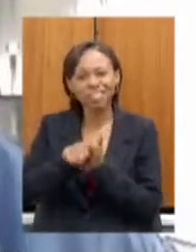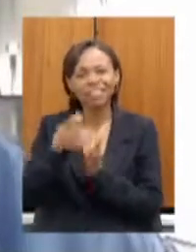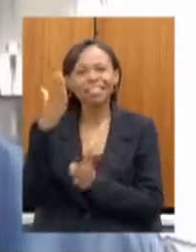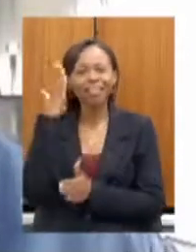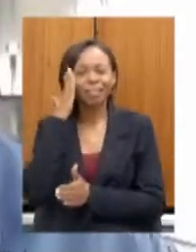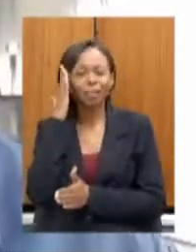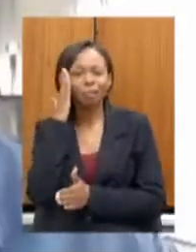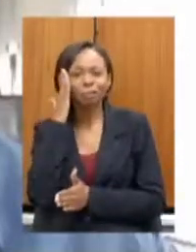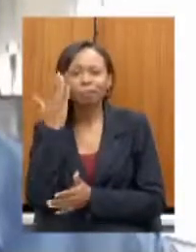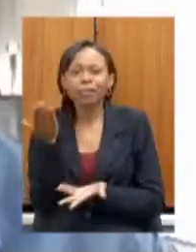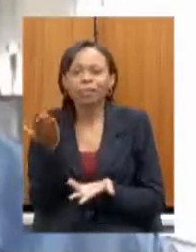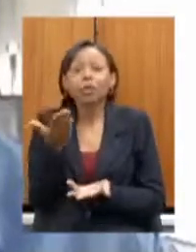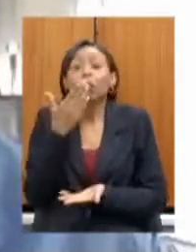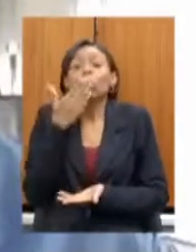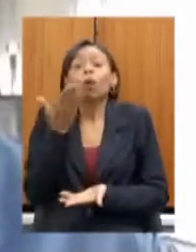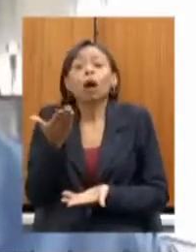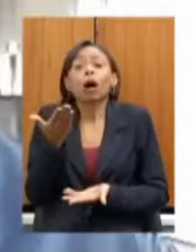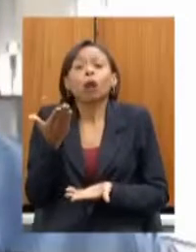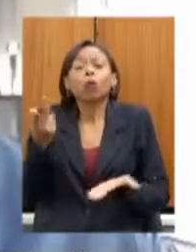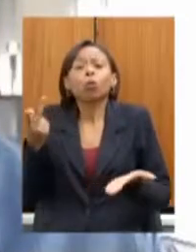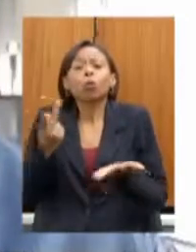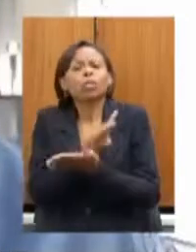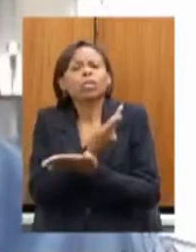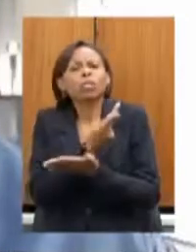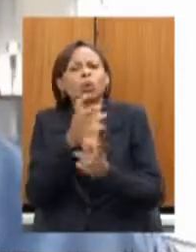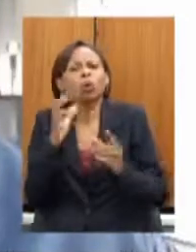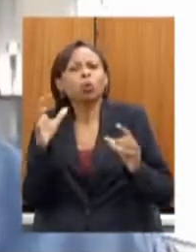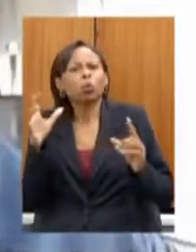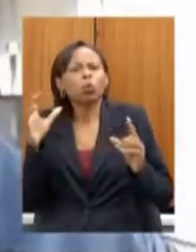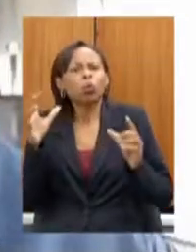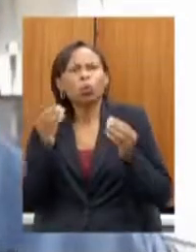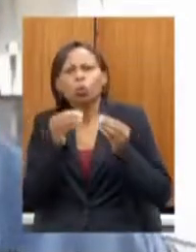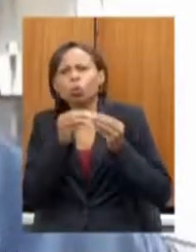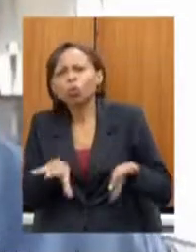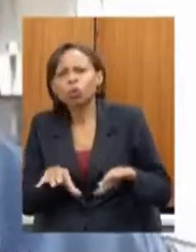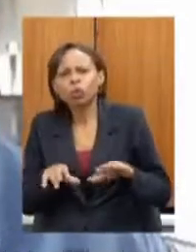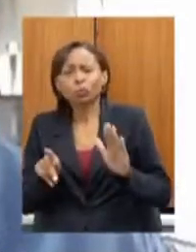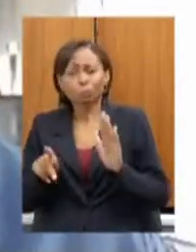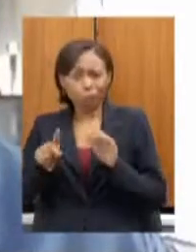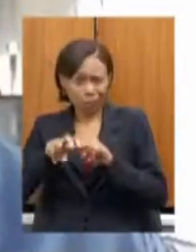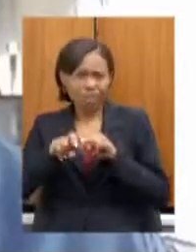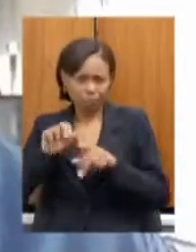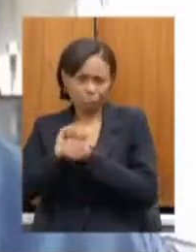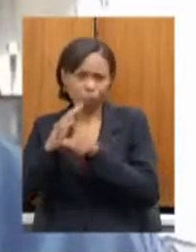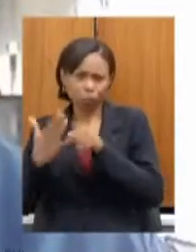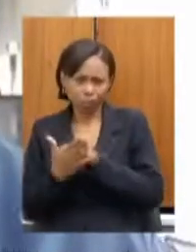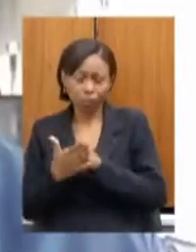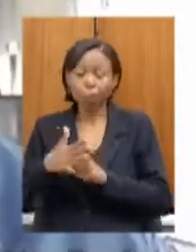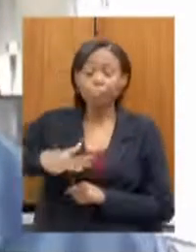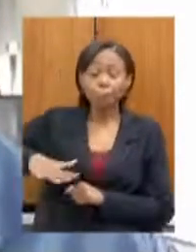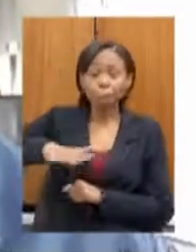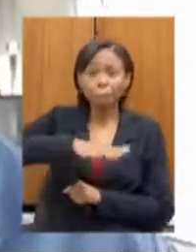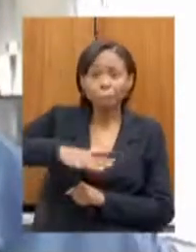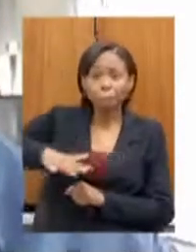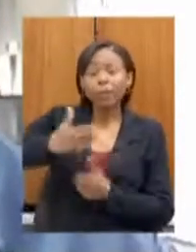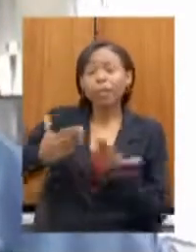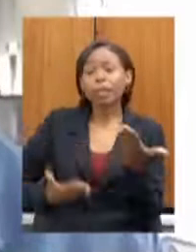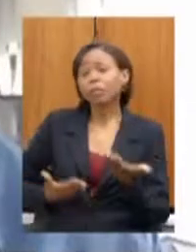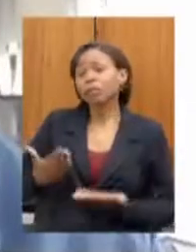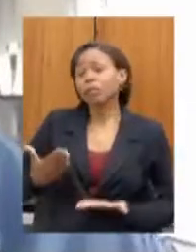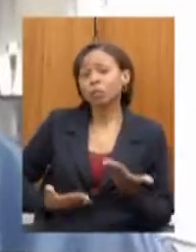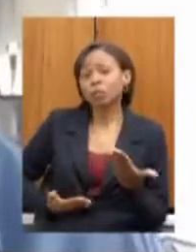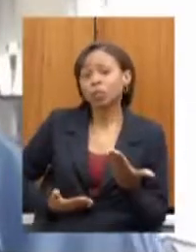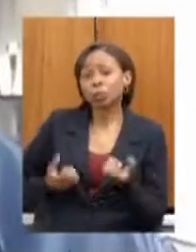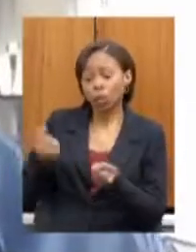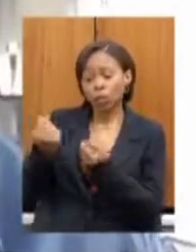qual foi o impacto da pandemia no setor e na prestação de serviço do transporte